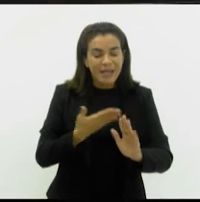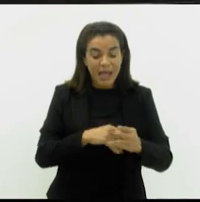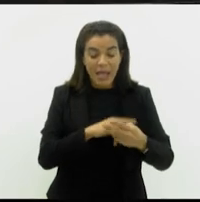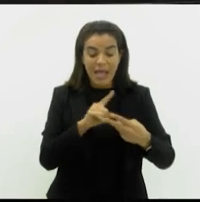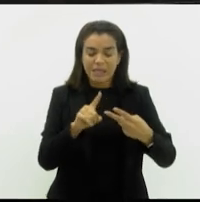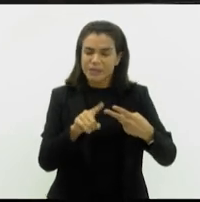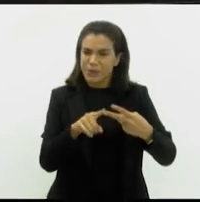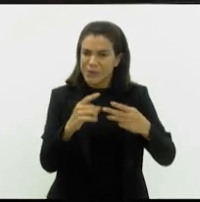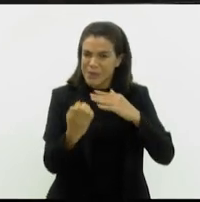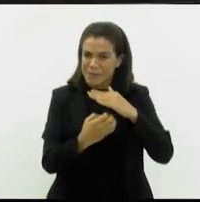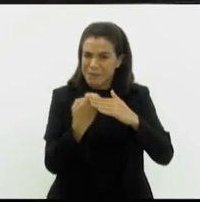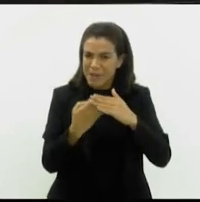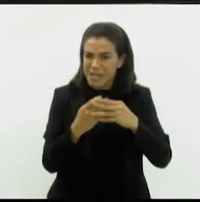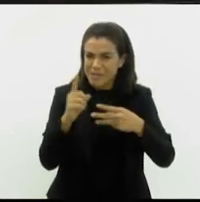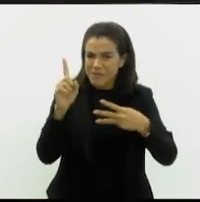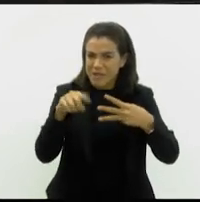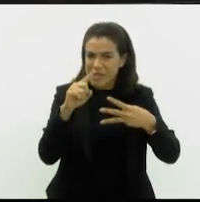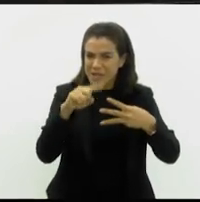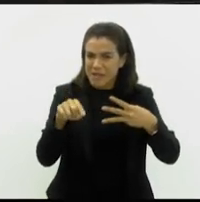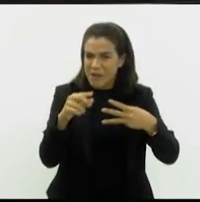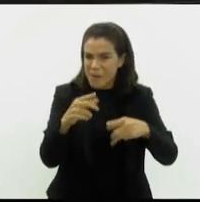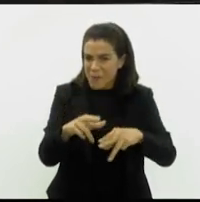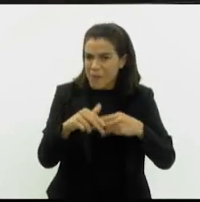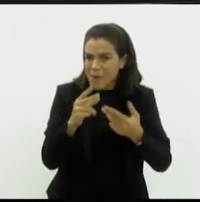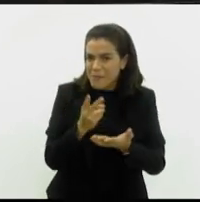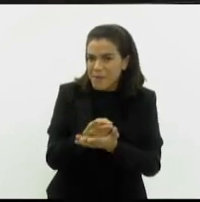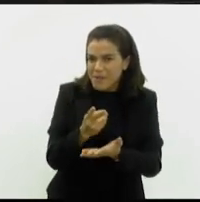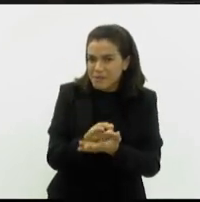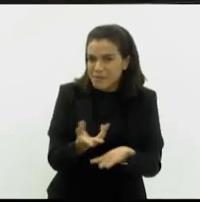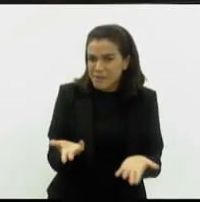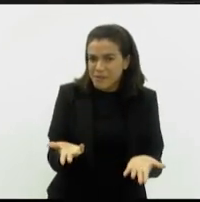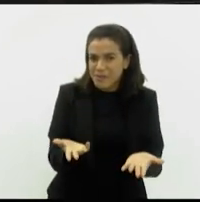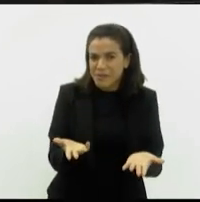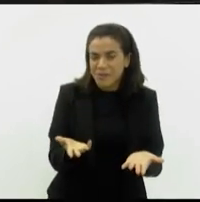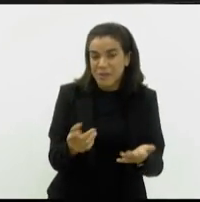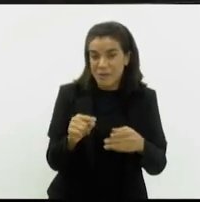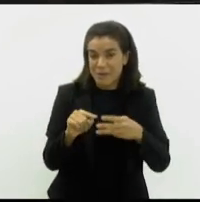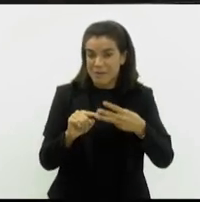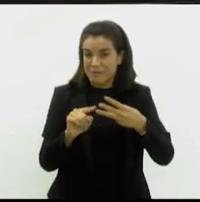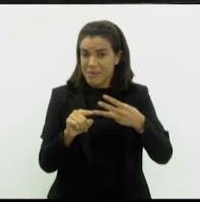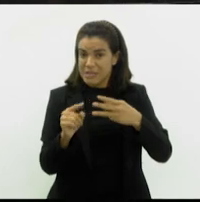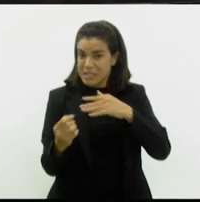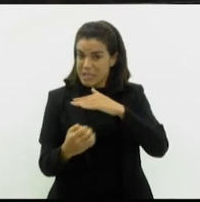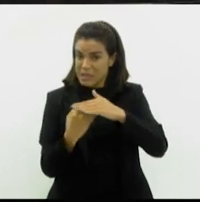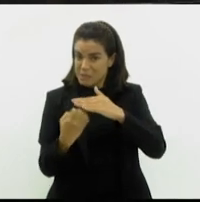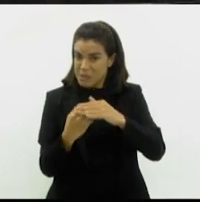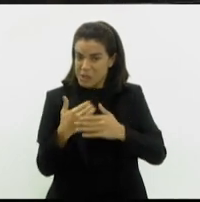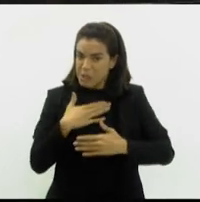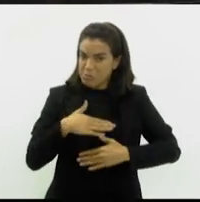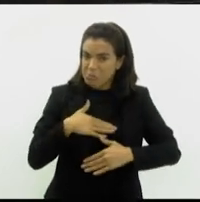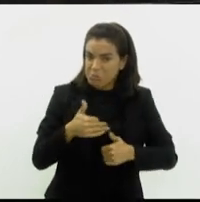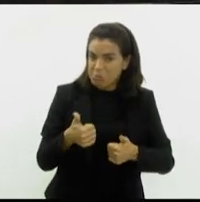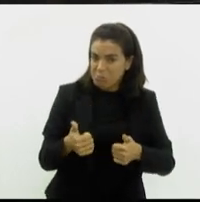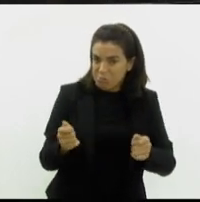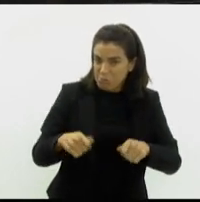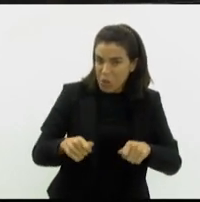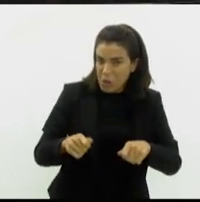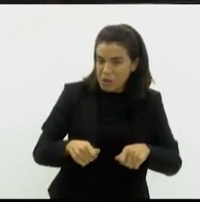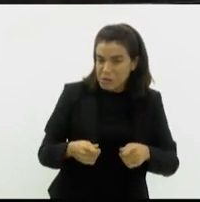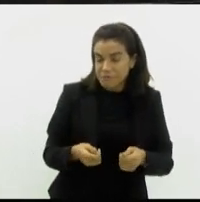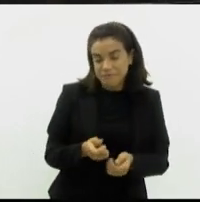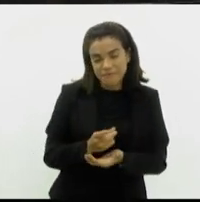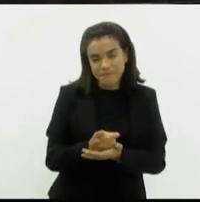colocada não foi desclassificada justamente por isso, mas para essa empresa aqui, está tranquilo. Mas vamos continuar.